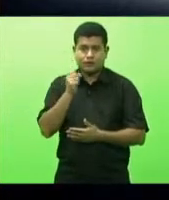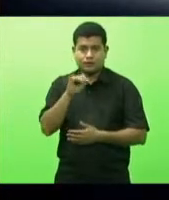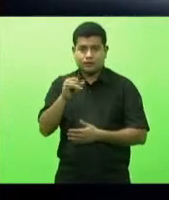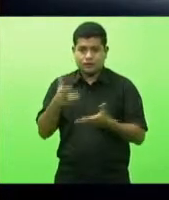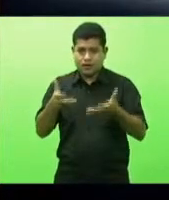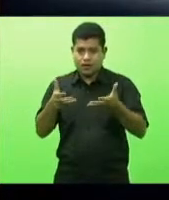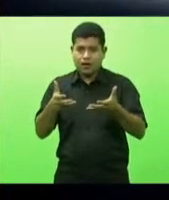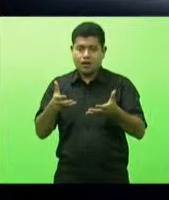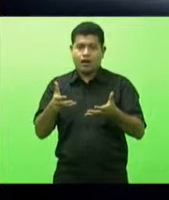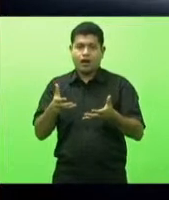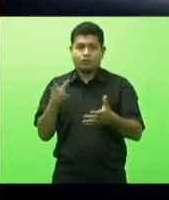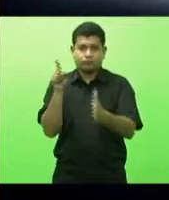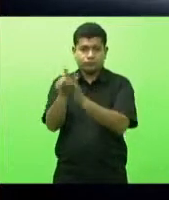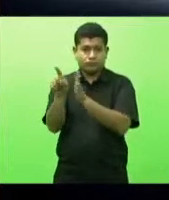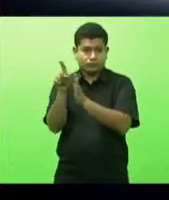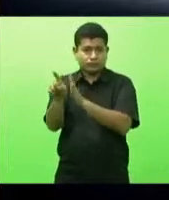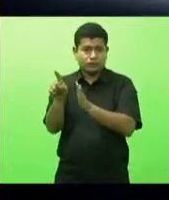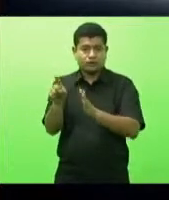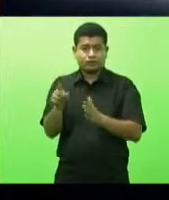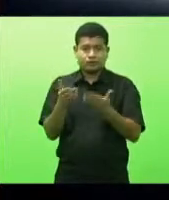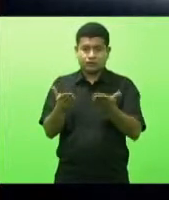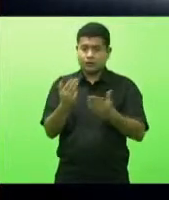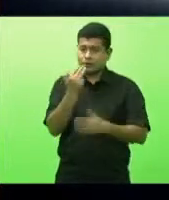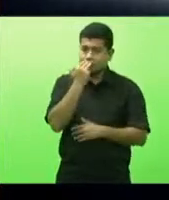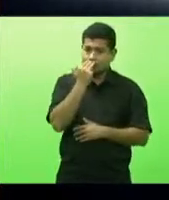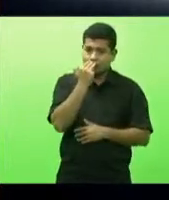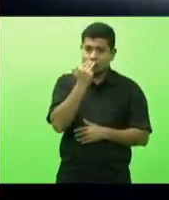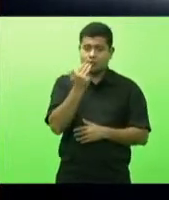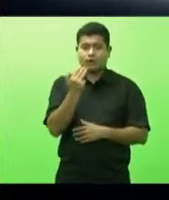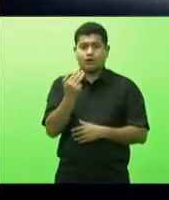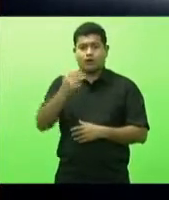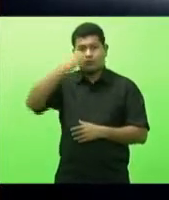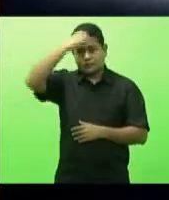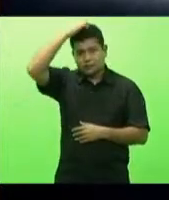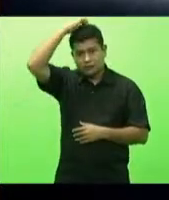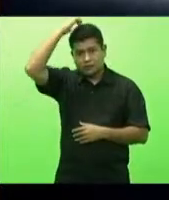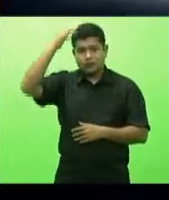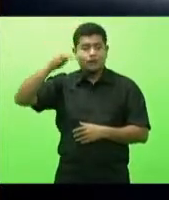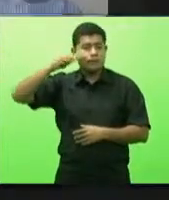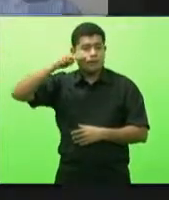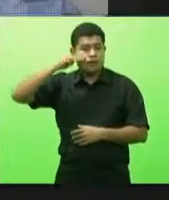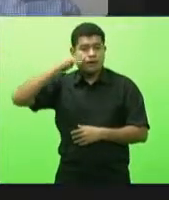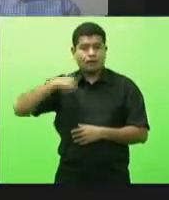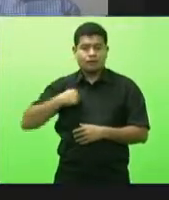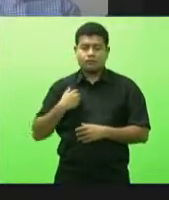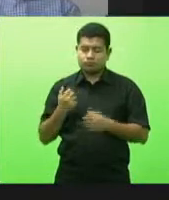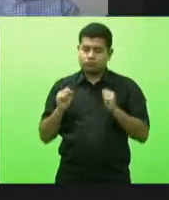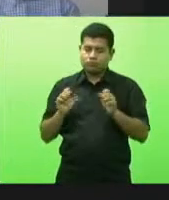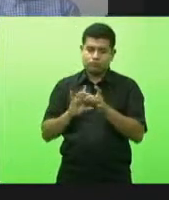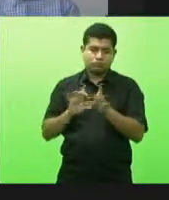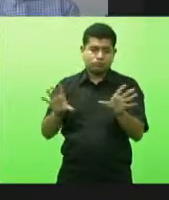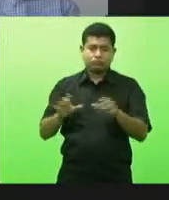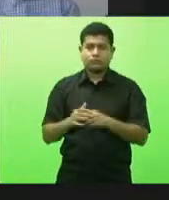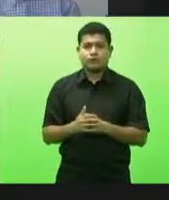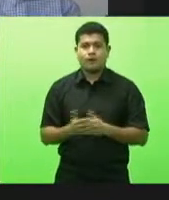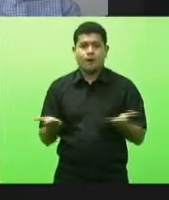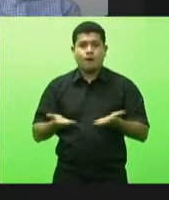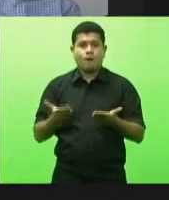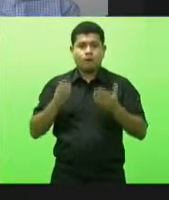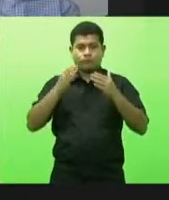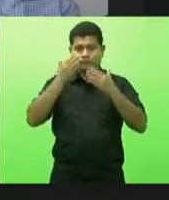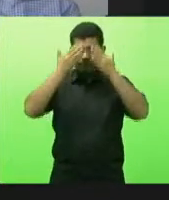deputado Mossellin deputado Sopel deputada Marlene fiquem à vontade então com a palavra deputado Zé Milton chefe quero